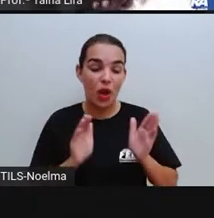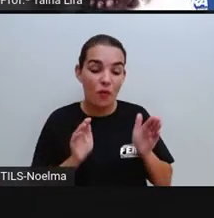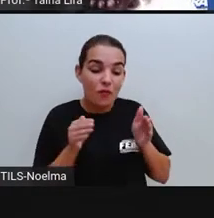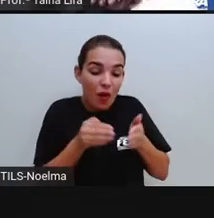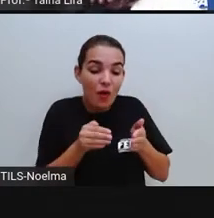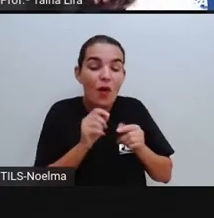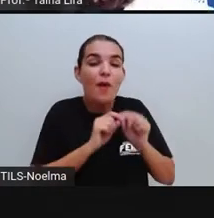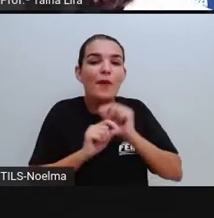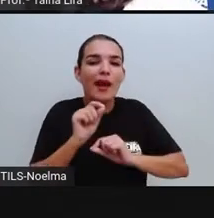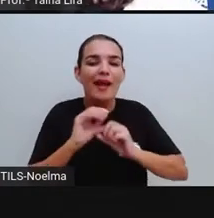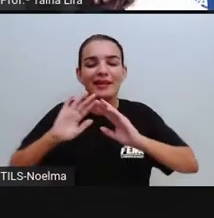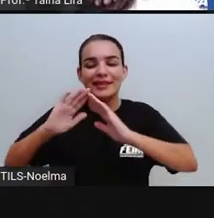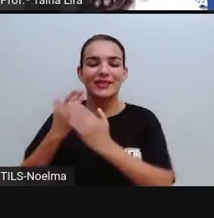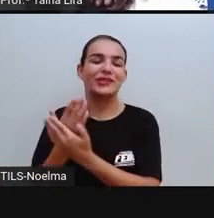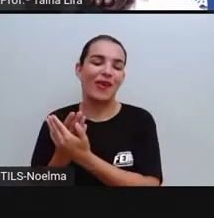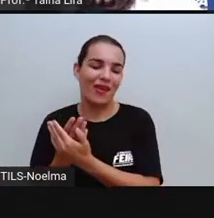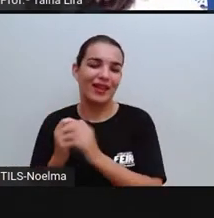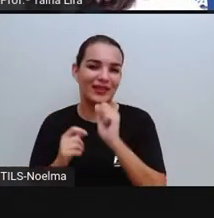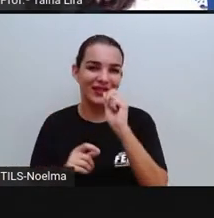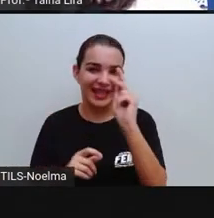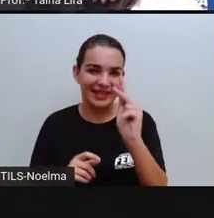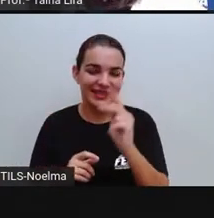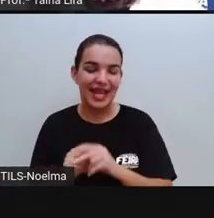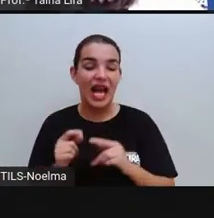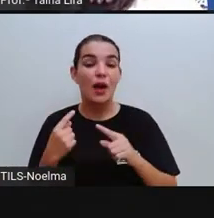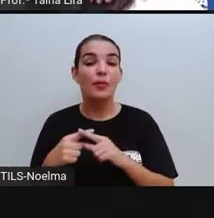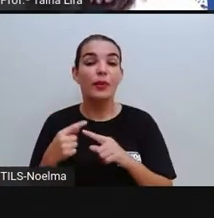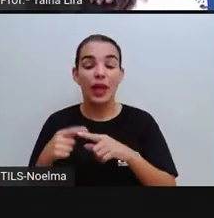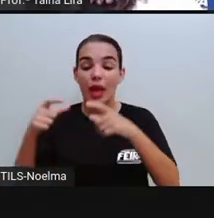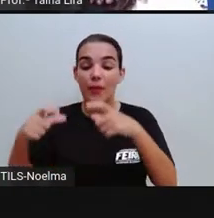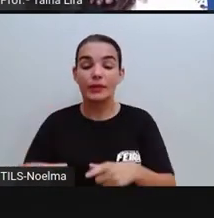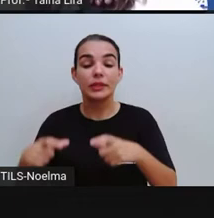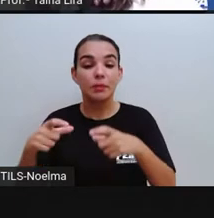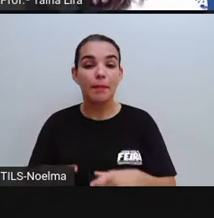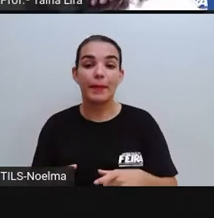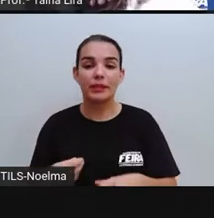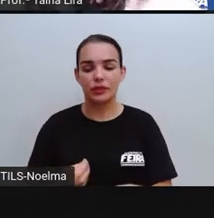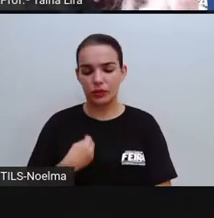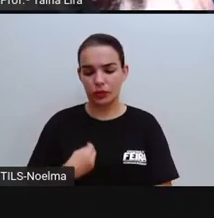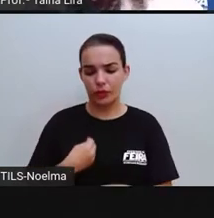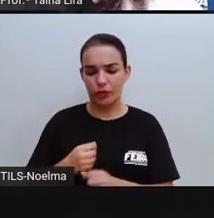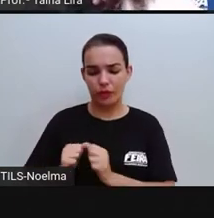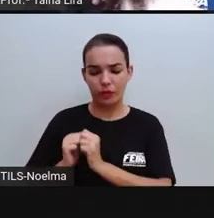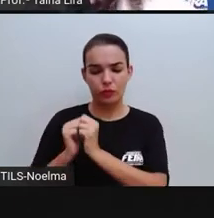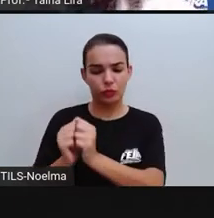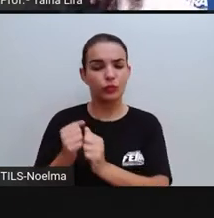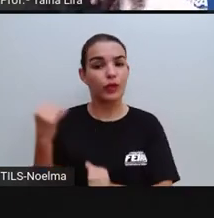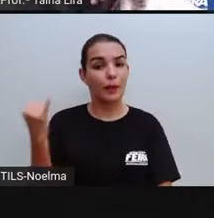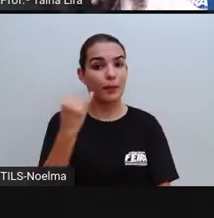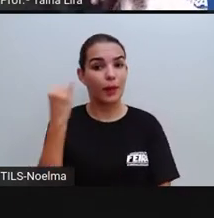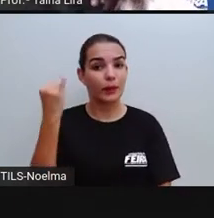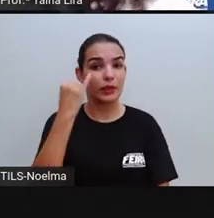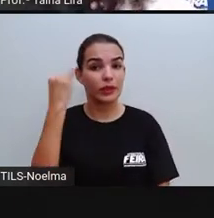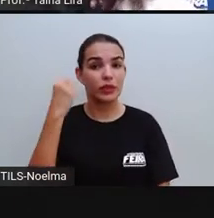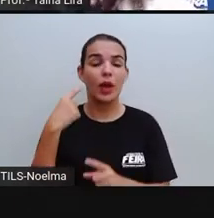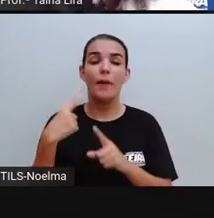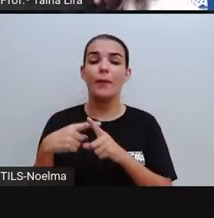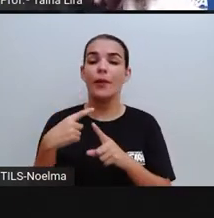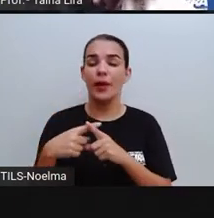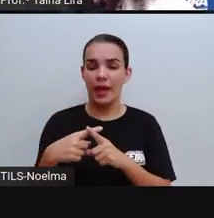na escola, tá? A escola que é um espaço de convivência é bem importante, porque além da gente